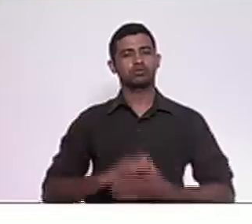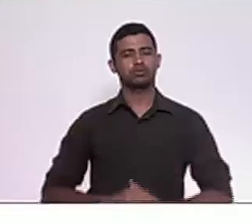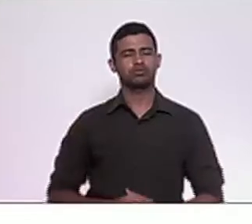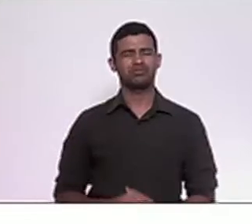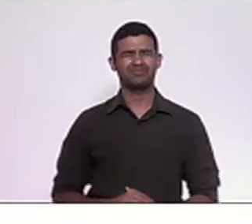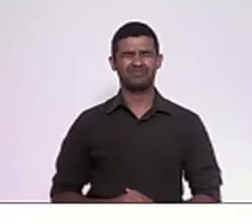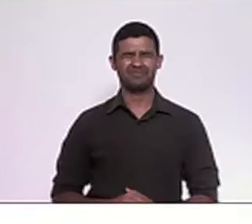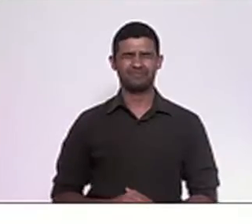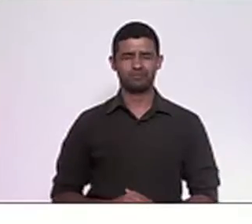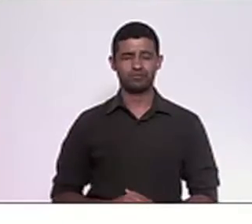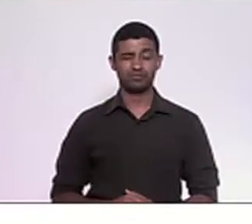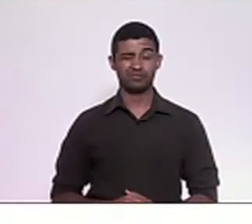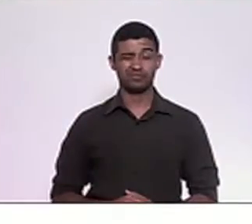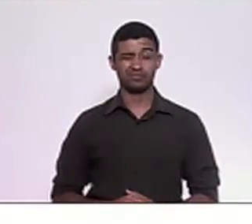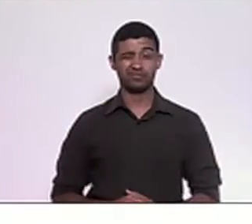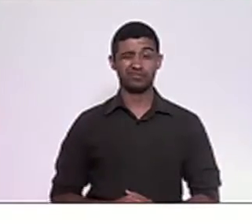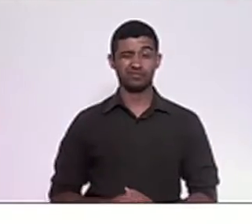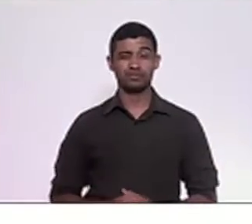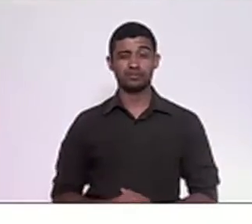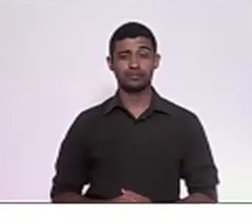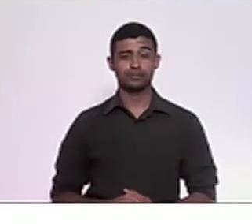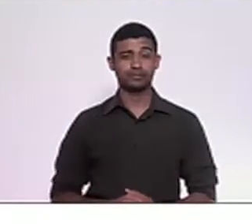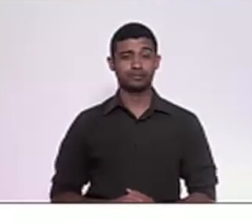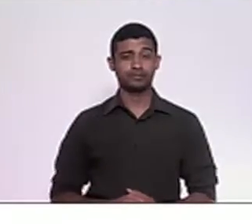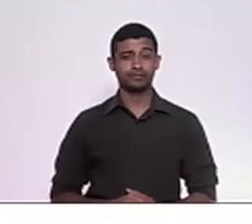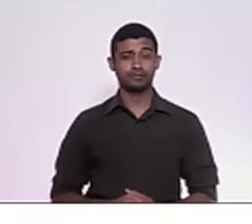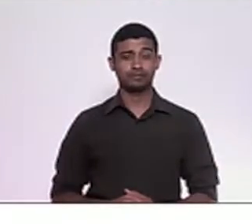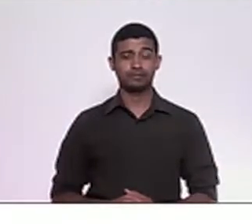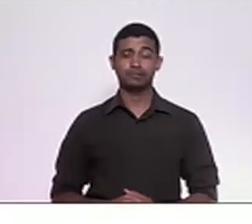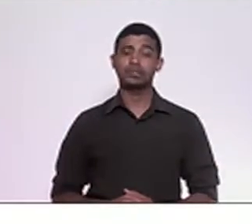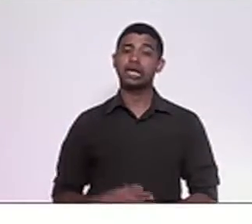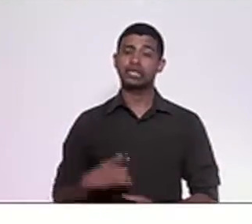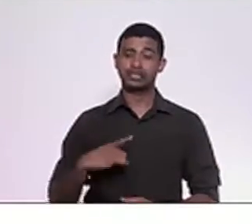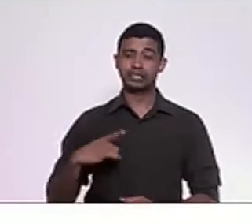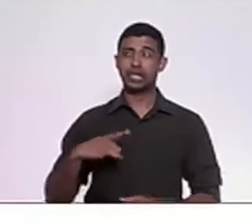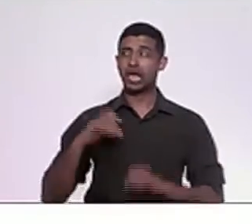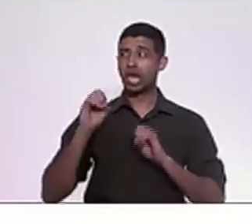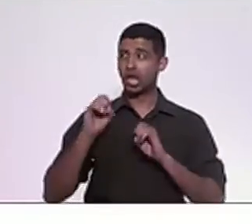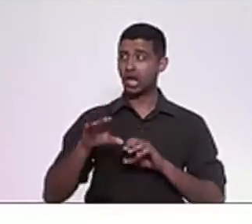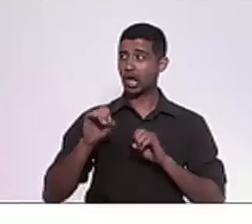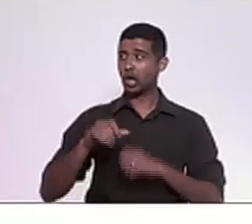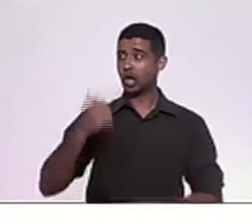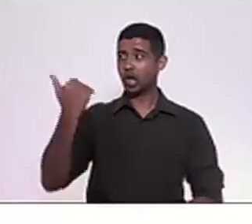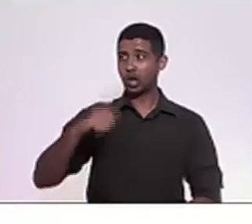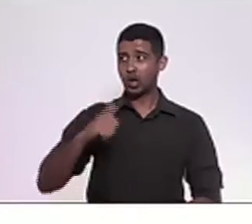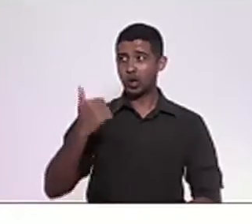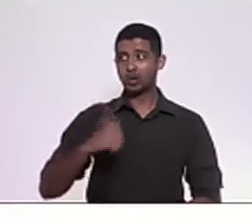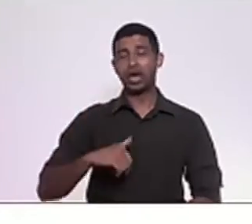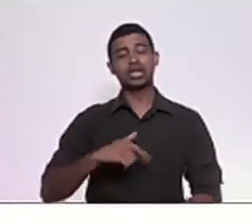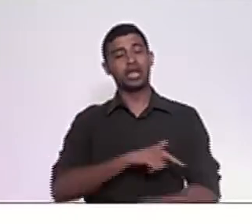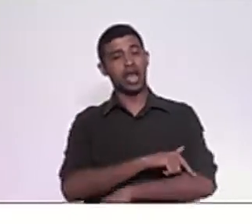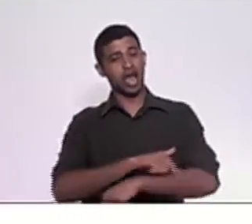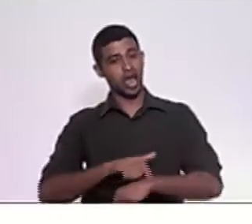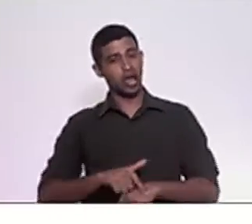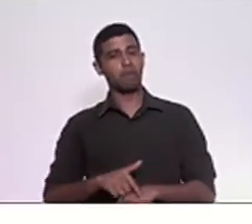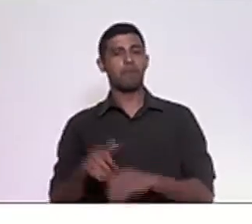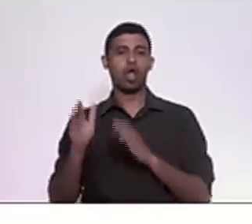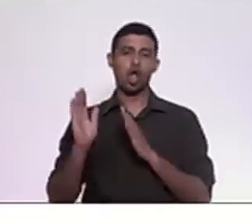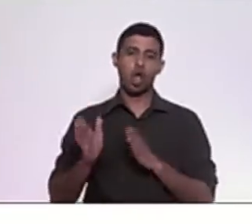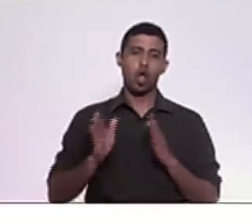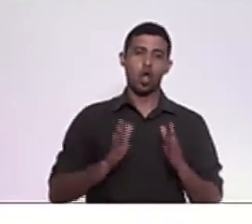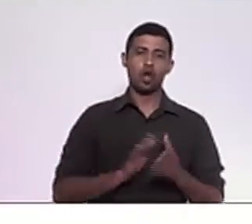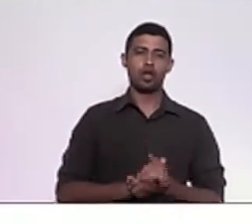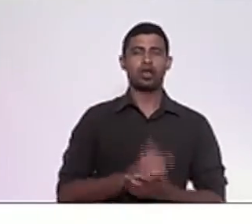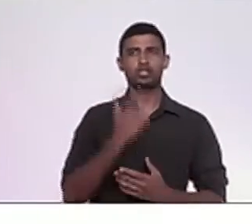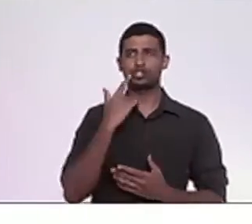Brasil, vestido de verde e amarelo, quer uma educação de qualidade, uma educação que respeite a ordem e que evite esse tipo